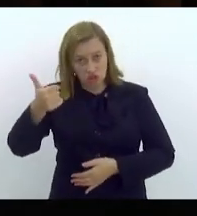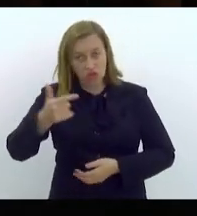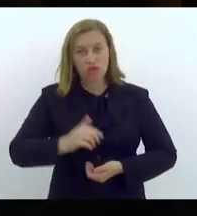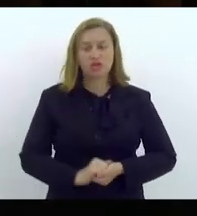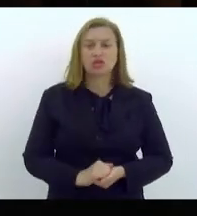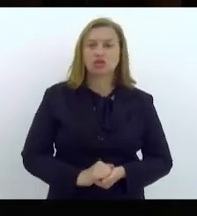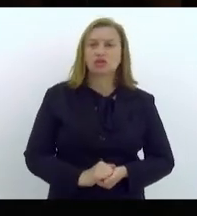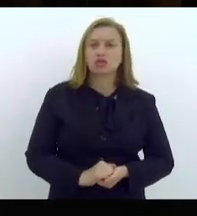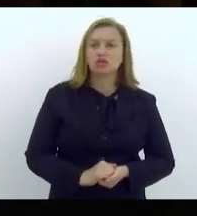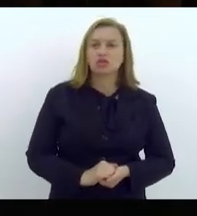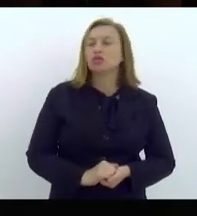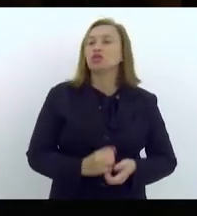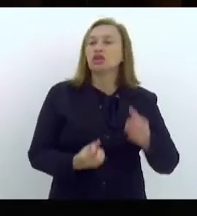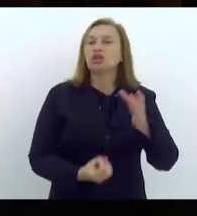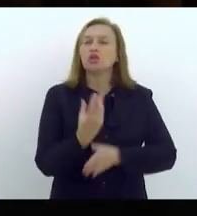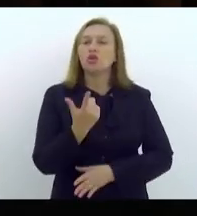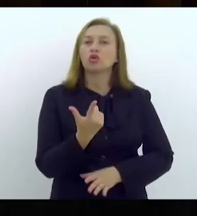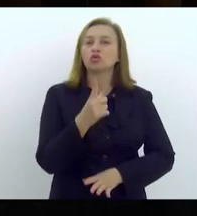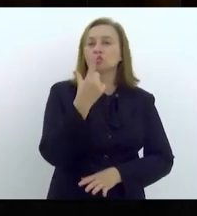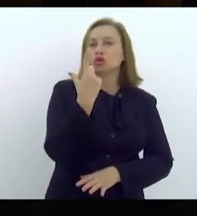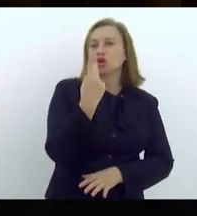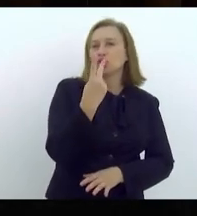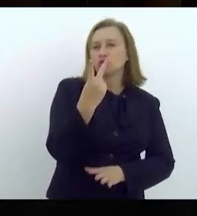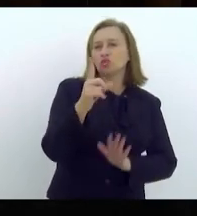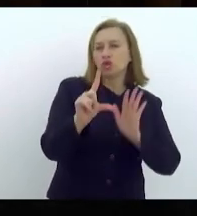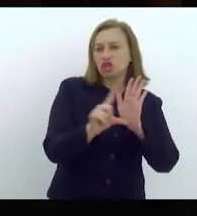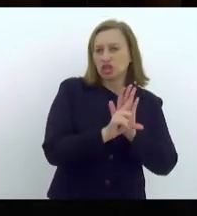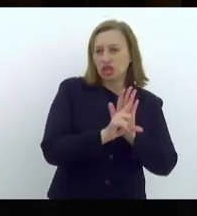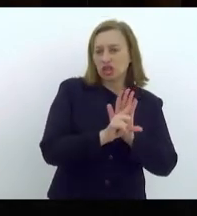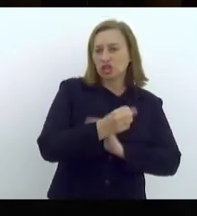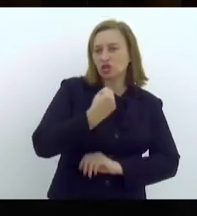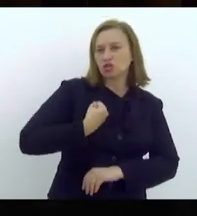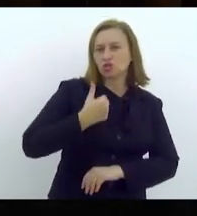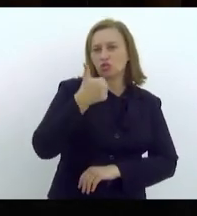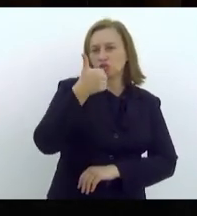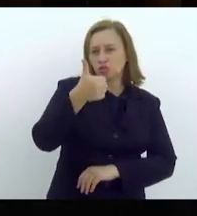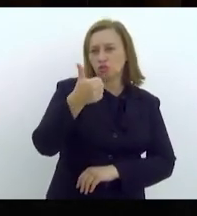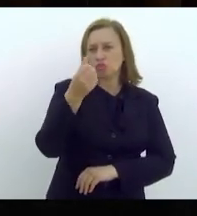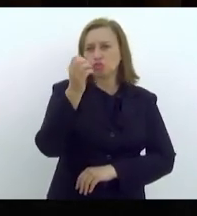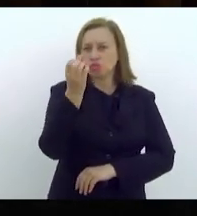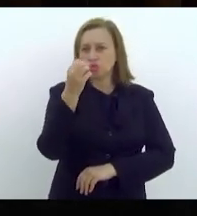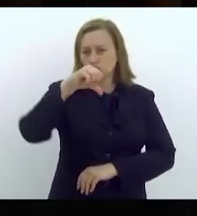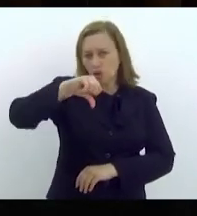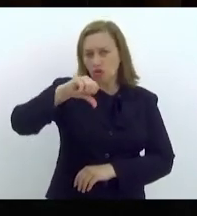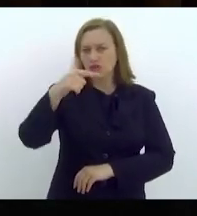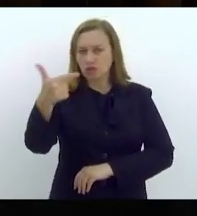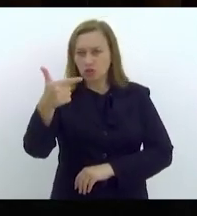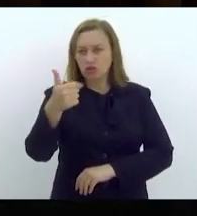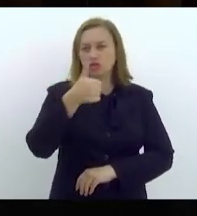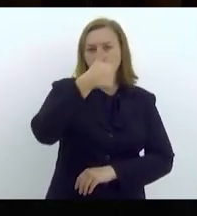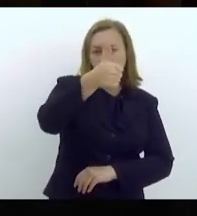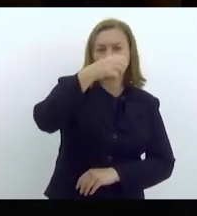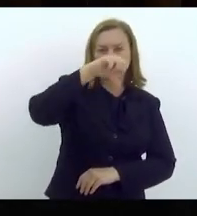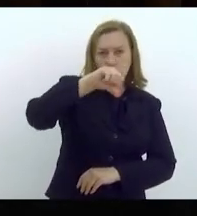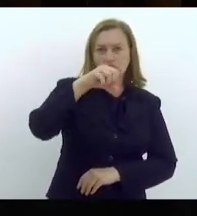duas leis complementares de número 192 e 194.